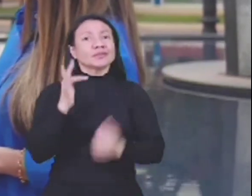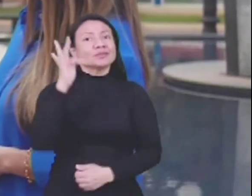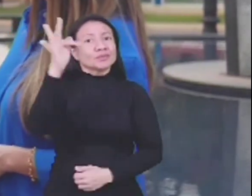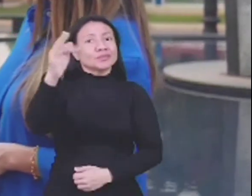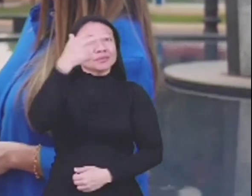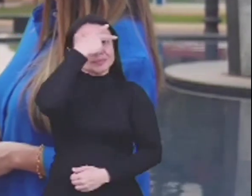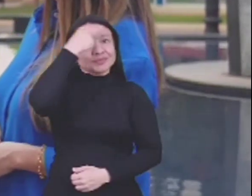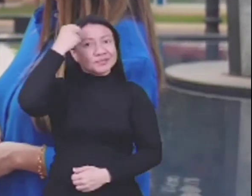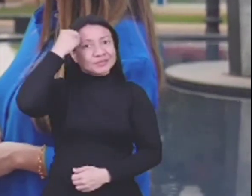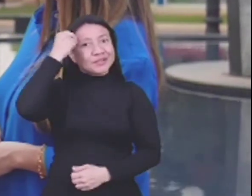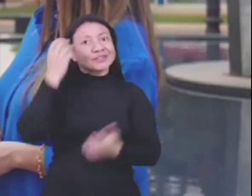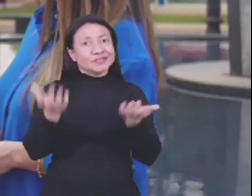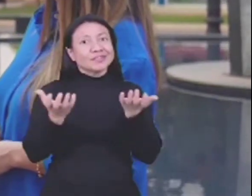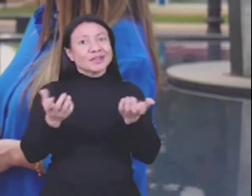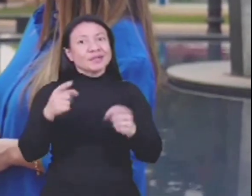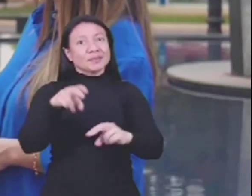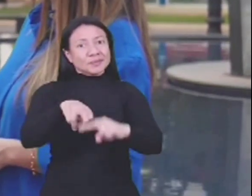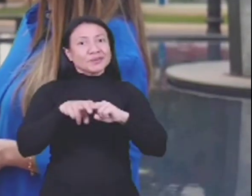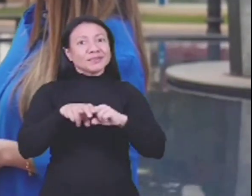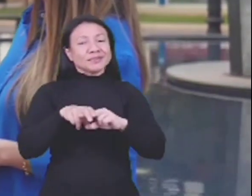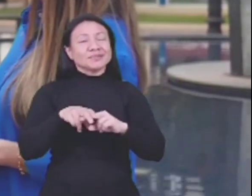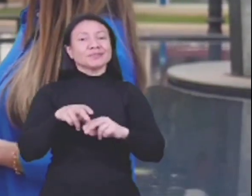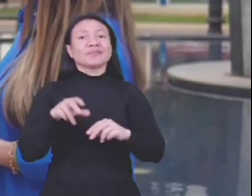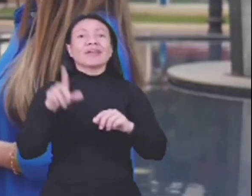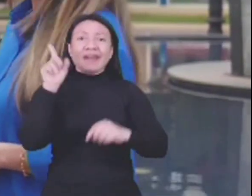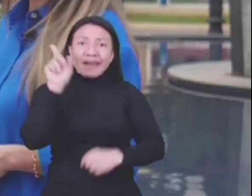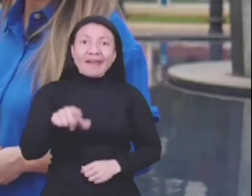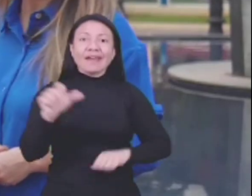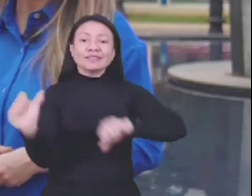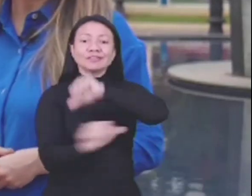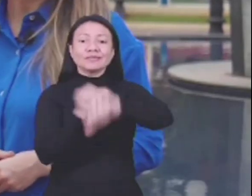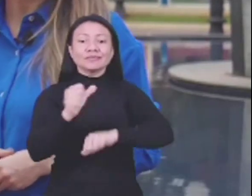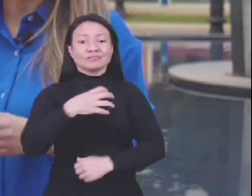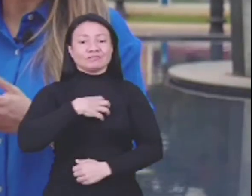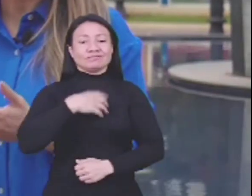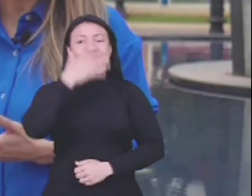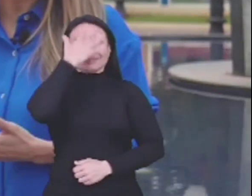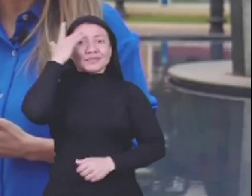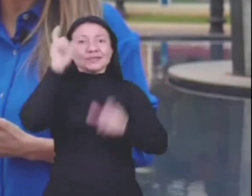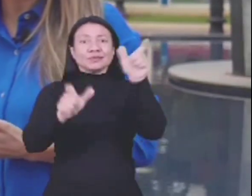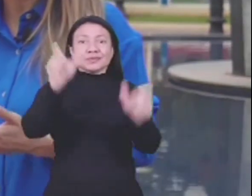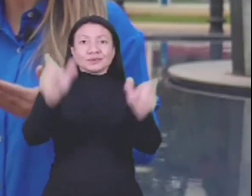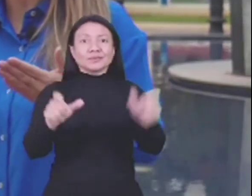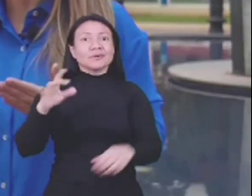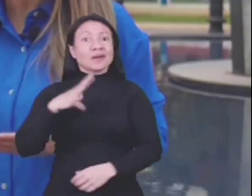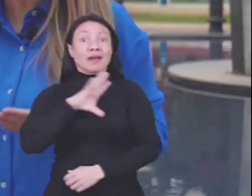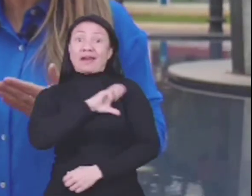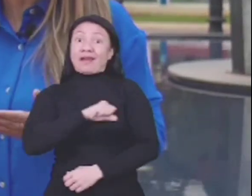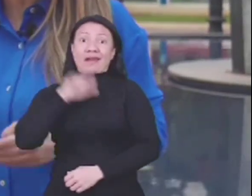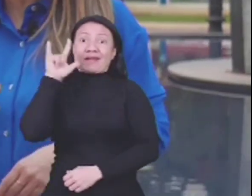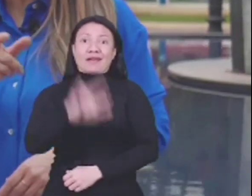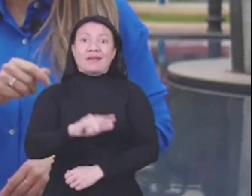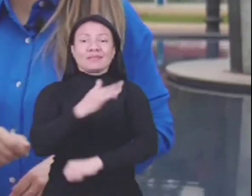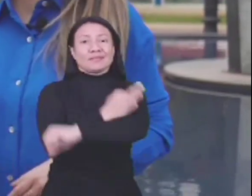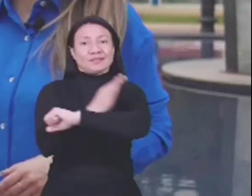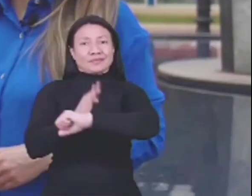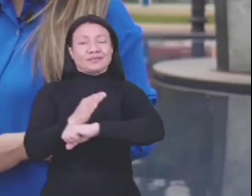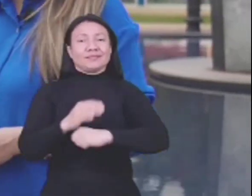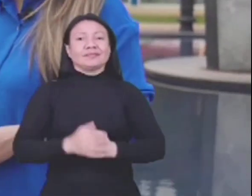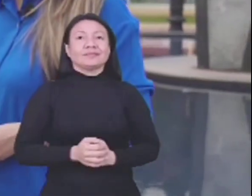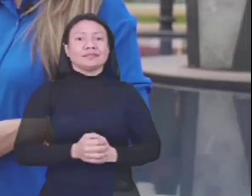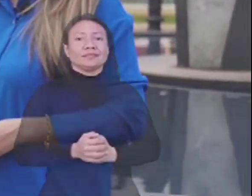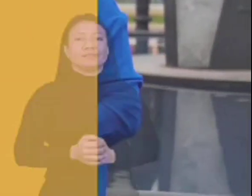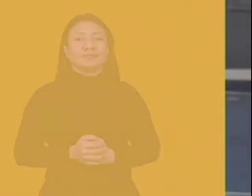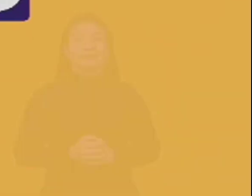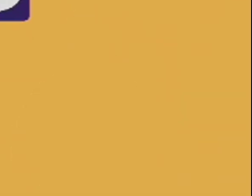que eu quero ser prefeito, porque amo muito essa cidade. É fazer a diferença na vida das pessoas que tanto amam Francisco